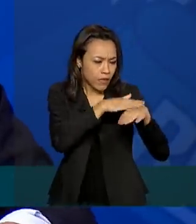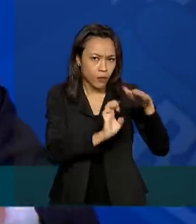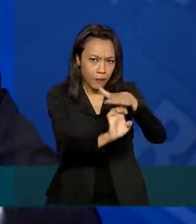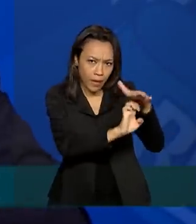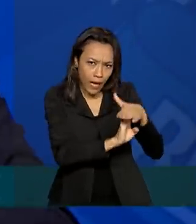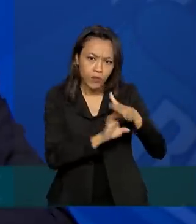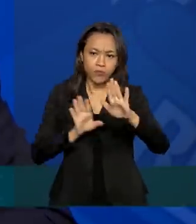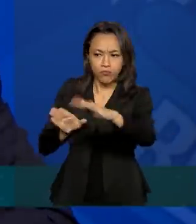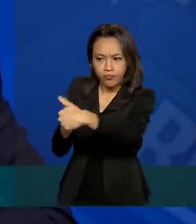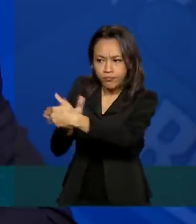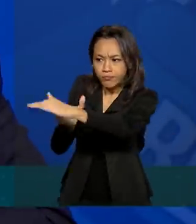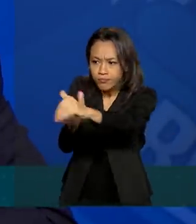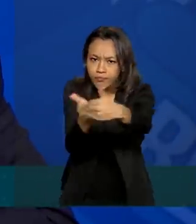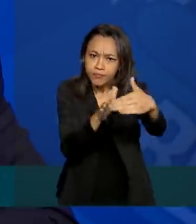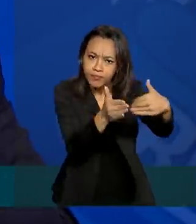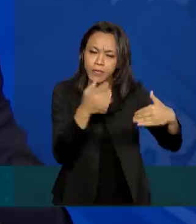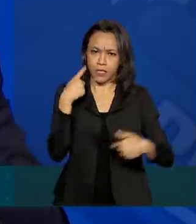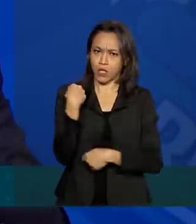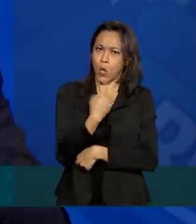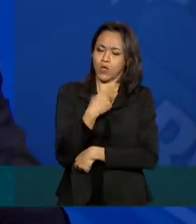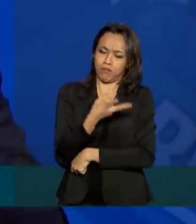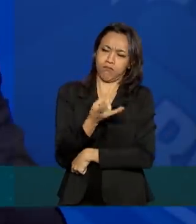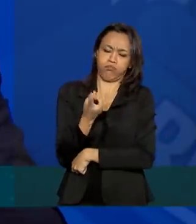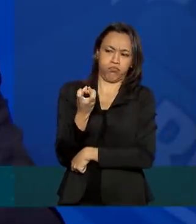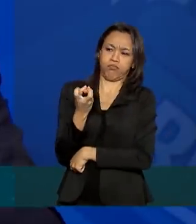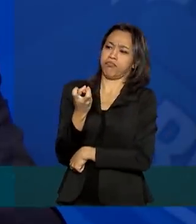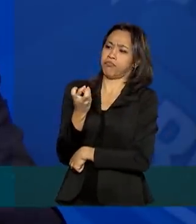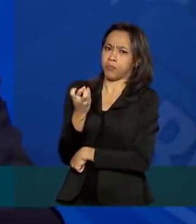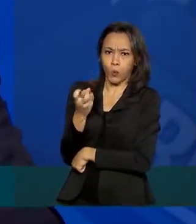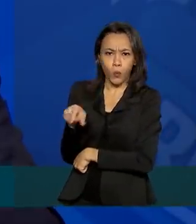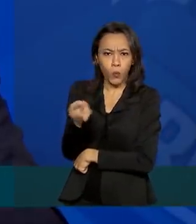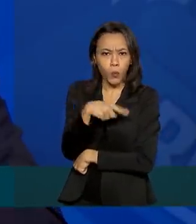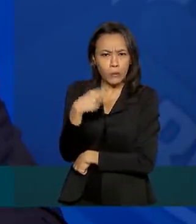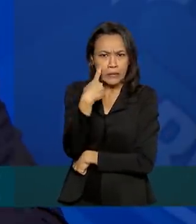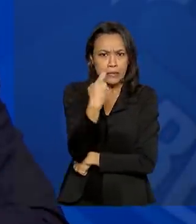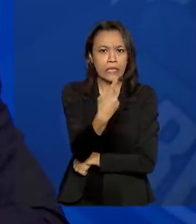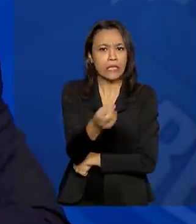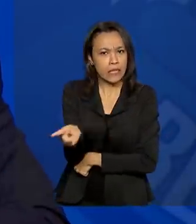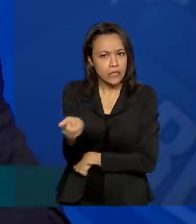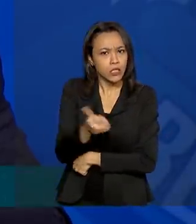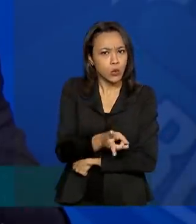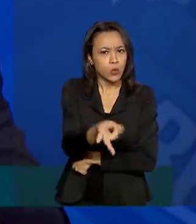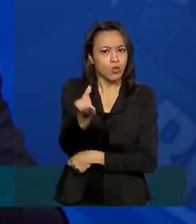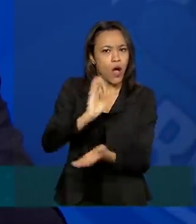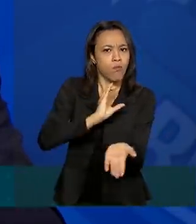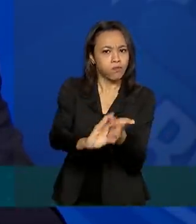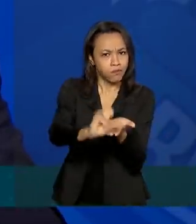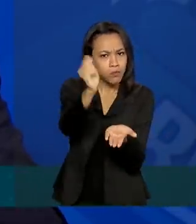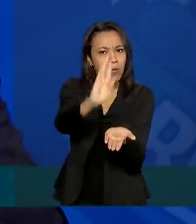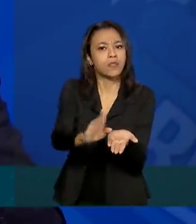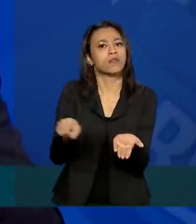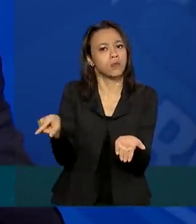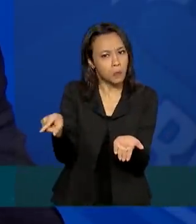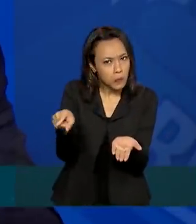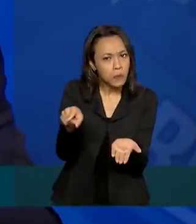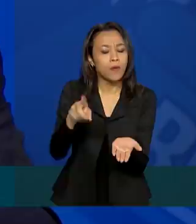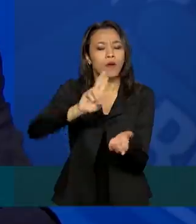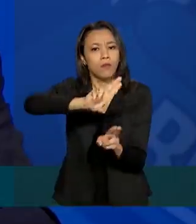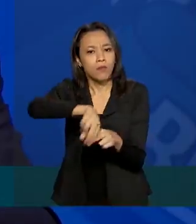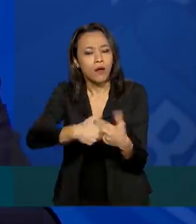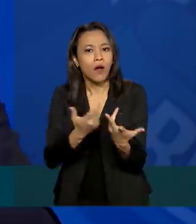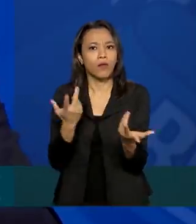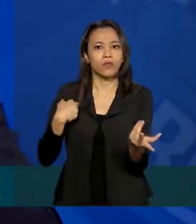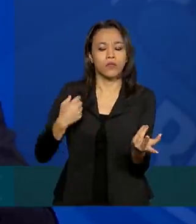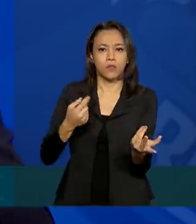investidores e a gente percebe realmente o interesse em manter o investimento no Brasil pela dimensão, pelo mercado